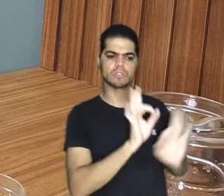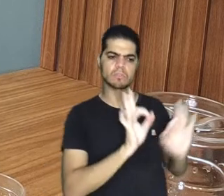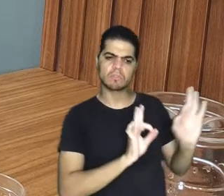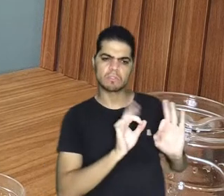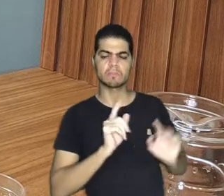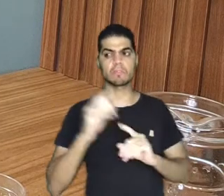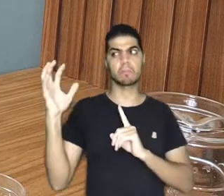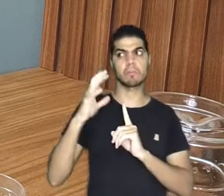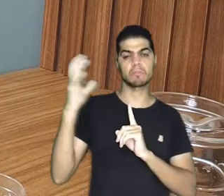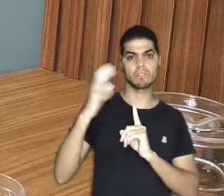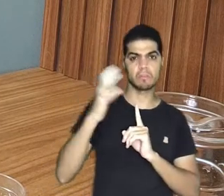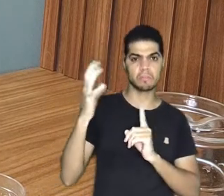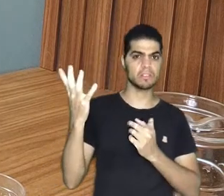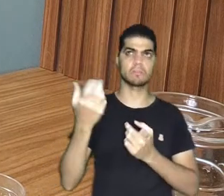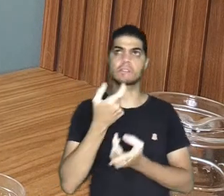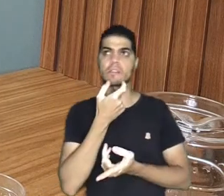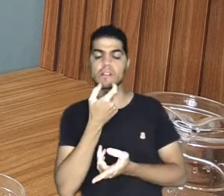dos Estados Unidos, mas da Inglaterra.